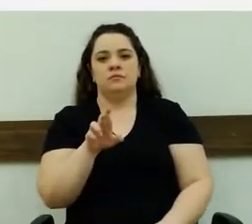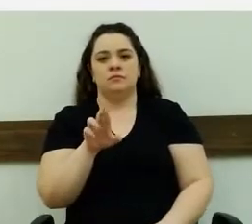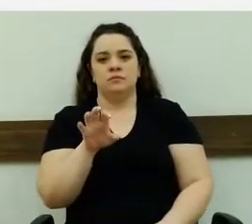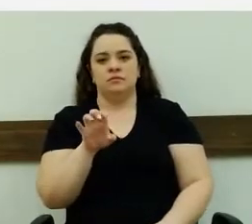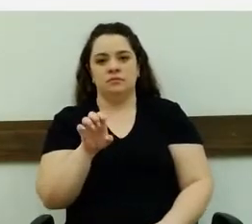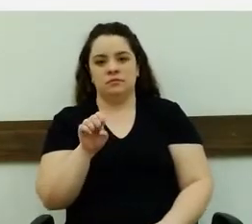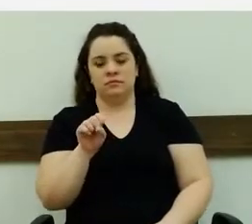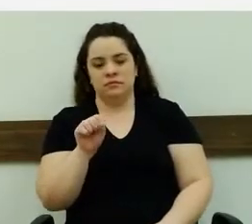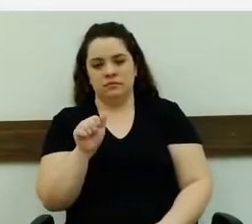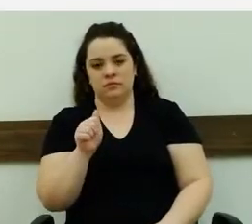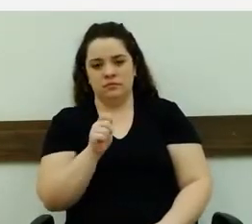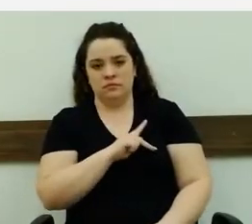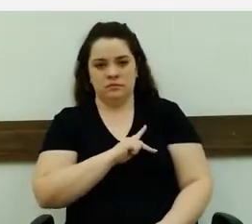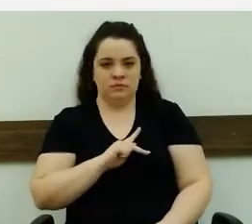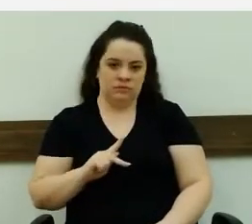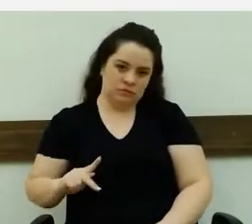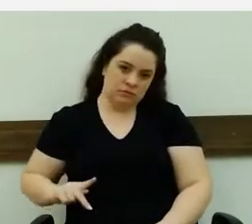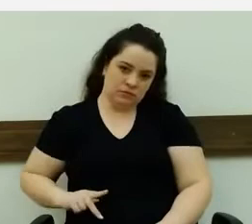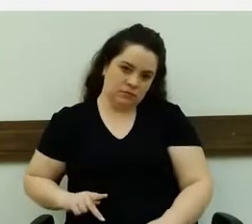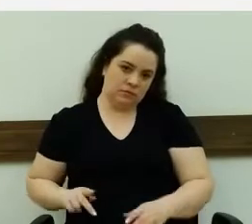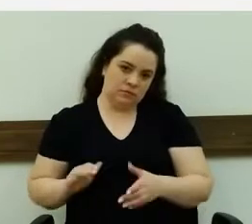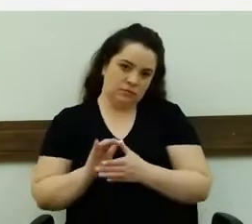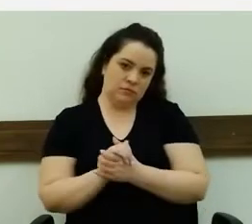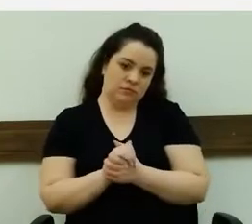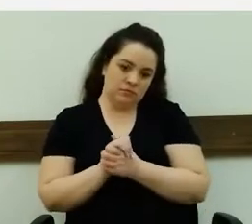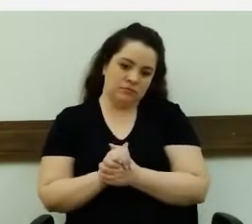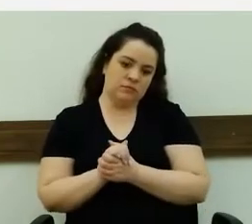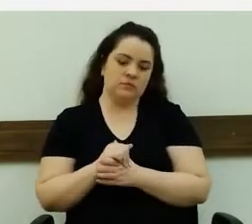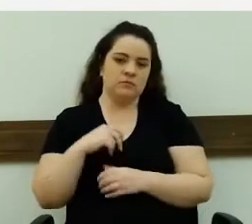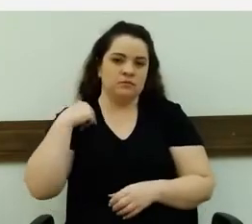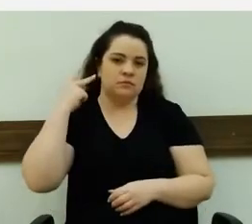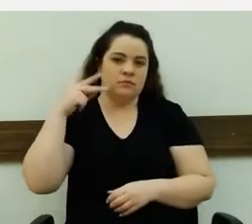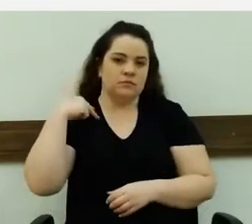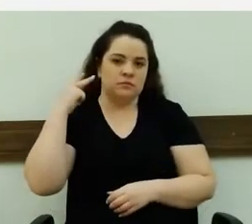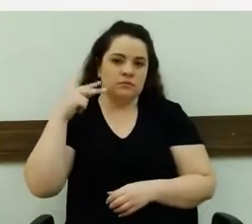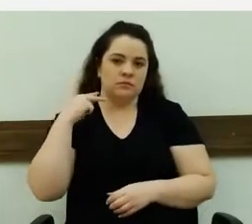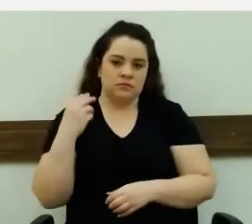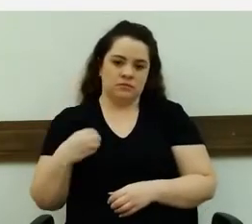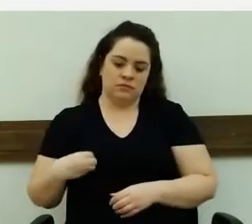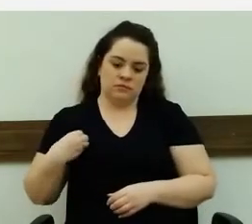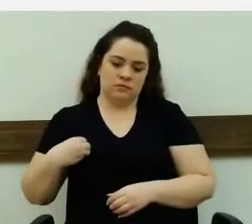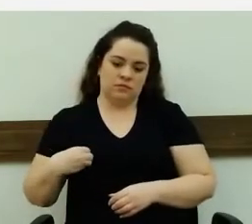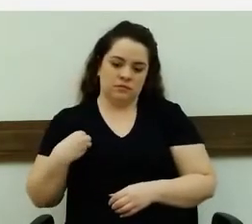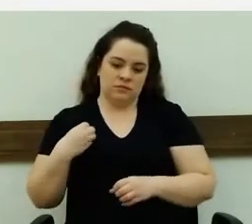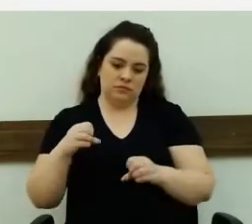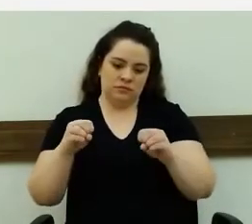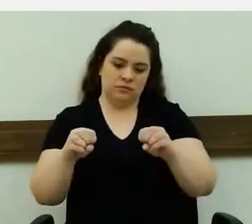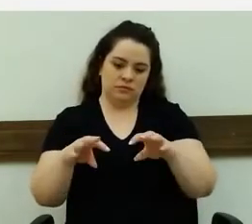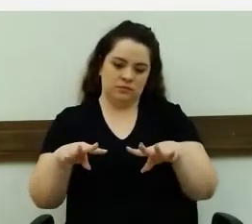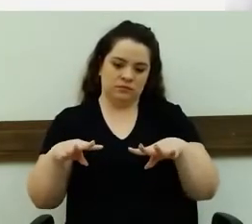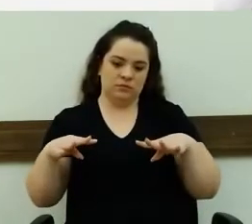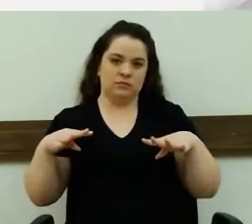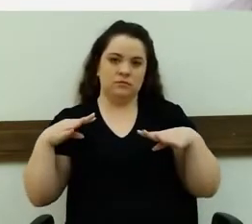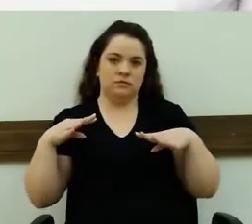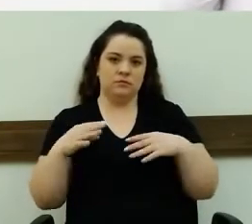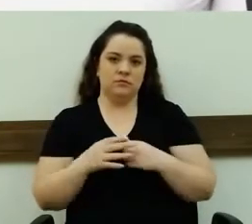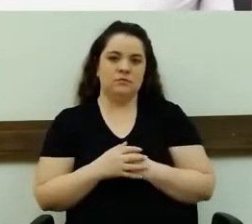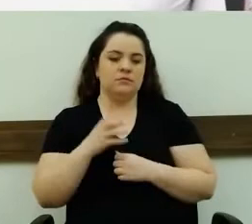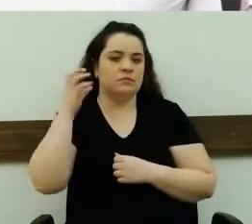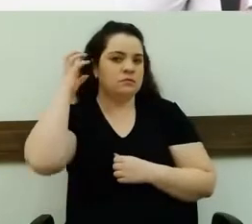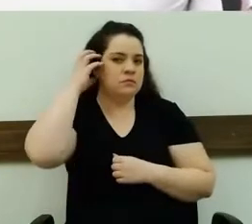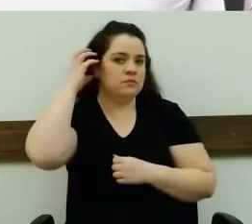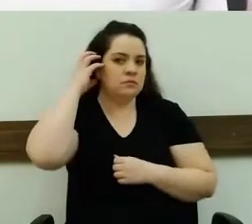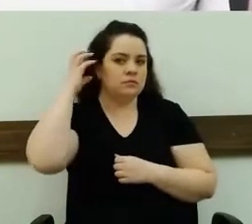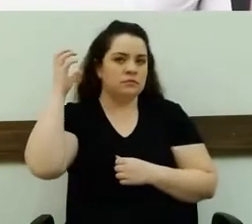cumprimento também aos demais vereadores presentes, público que nos assiste, os nossos rádio-ouvintes.